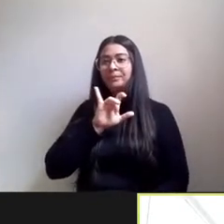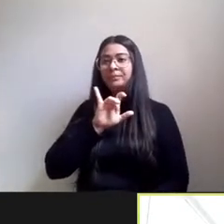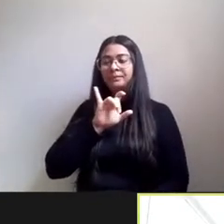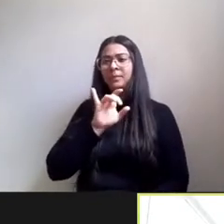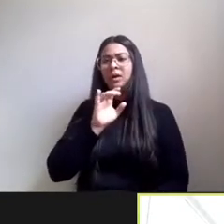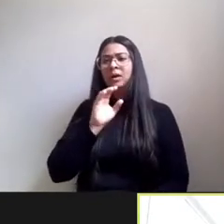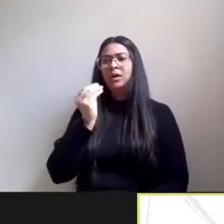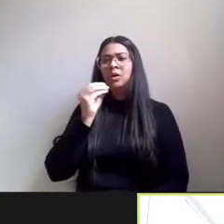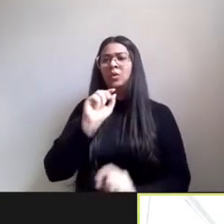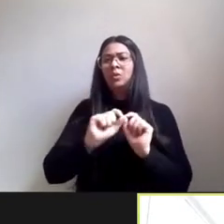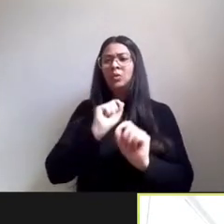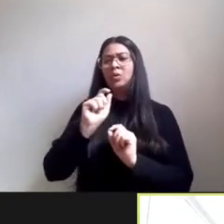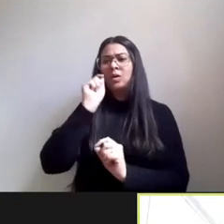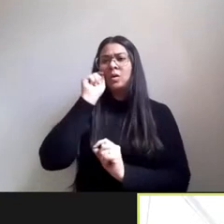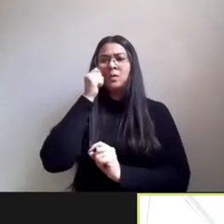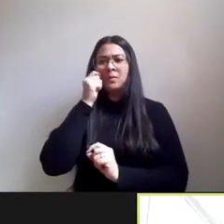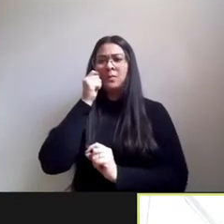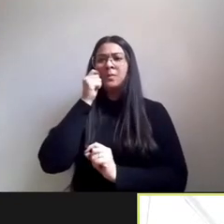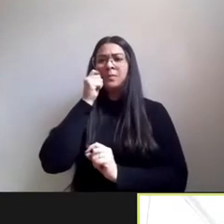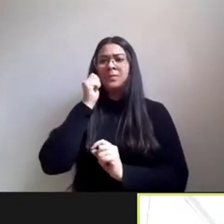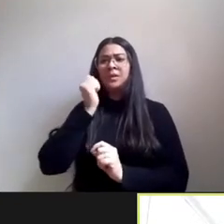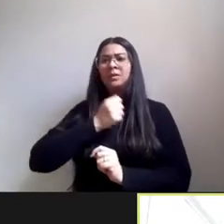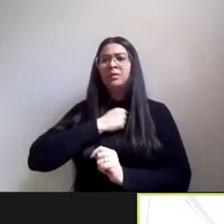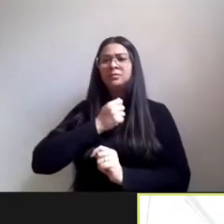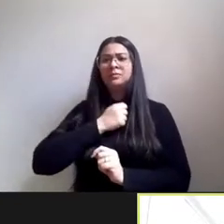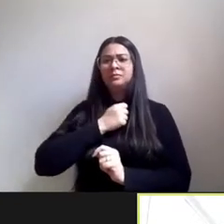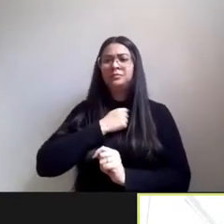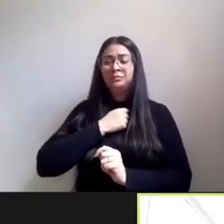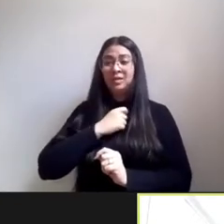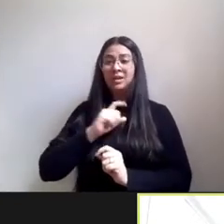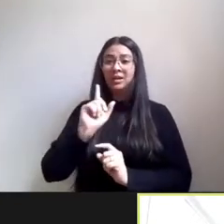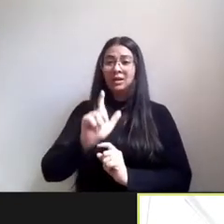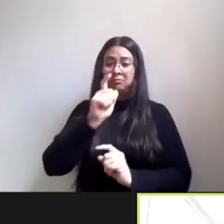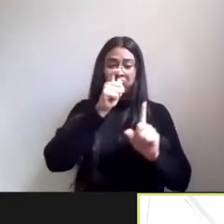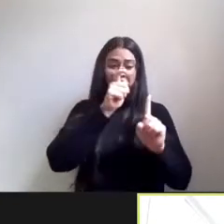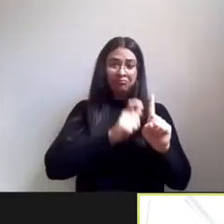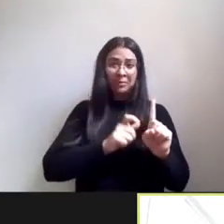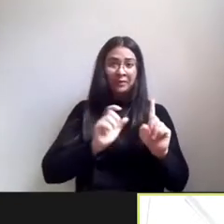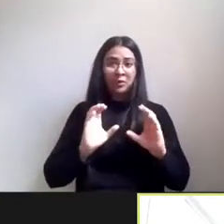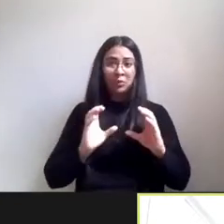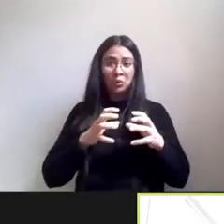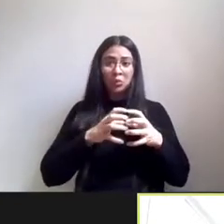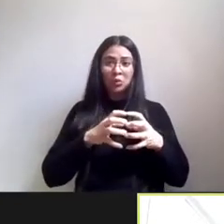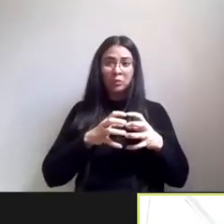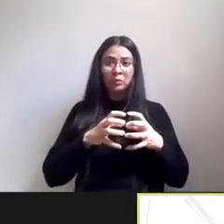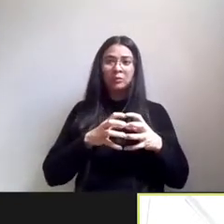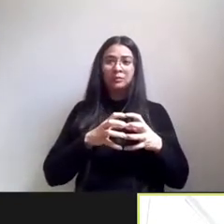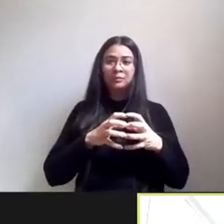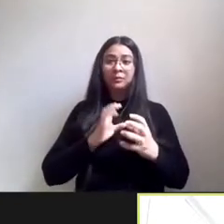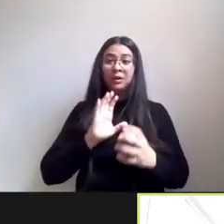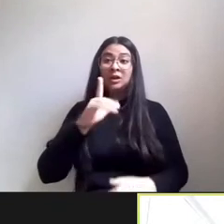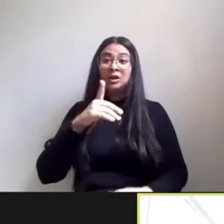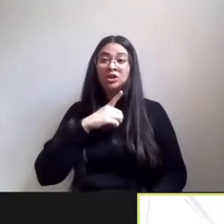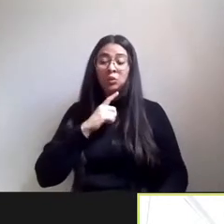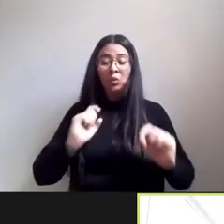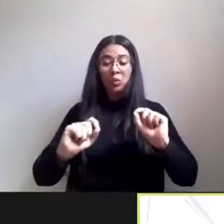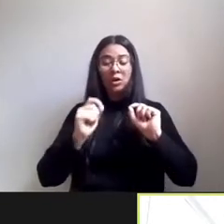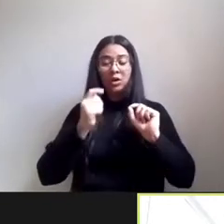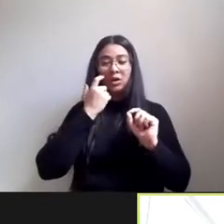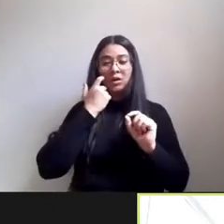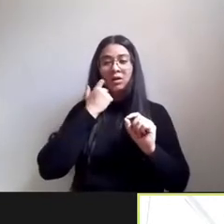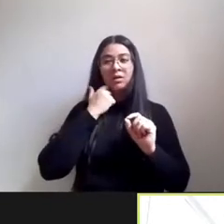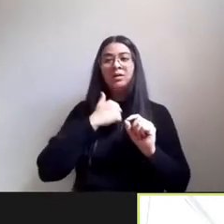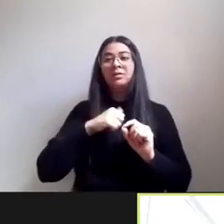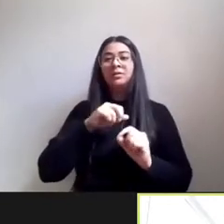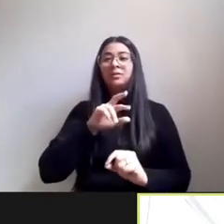negris antropologia né que é o perfil né do coletivo do comitê já tinha tornado essa RBA uma